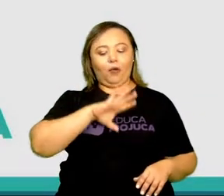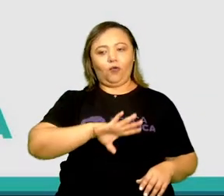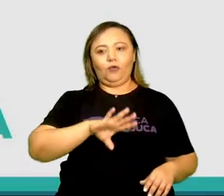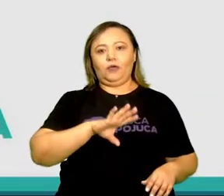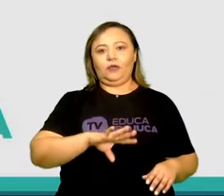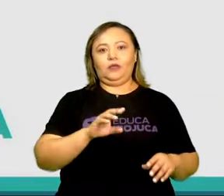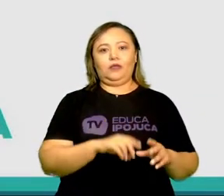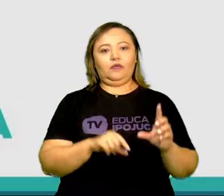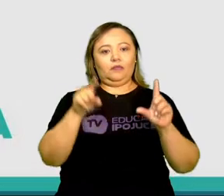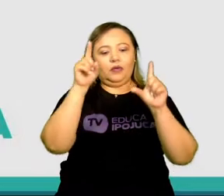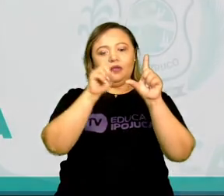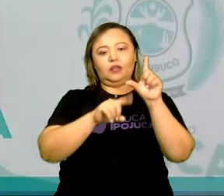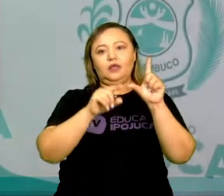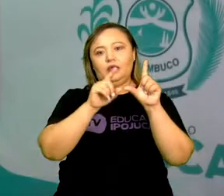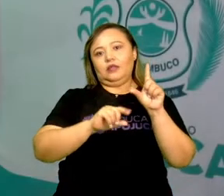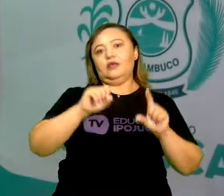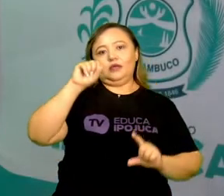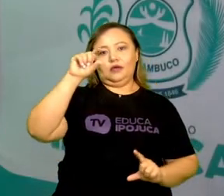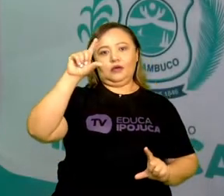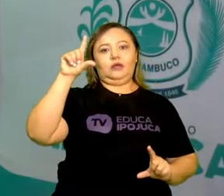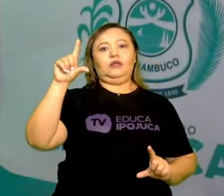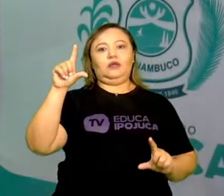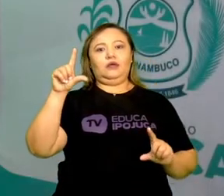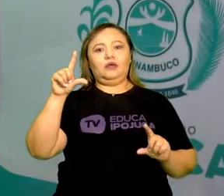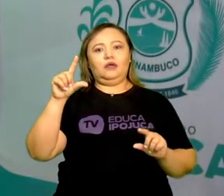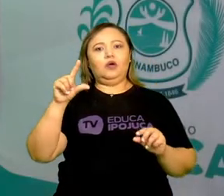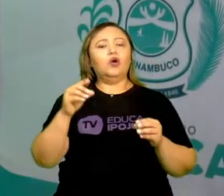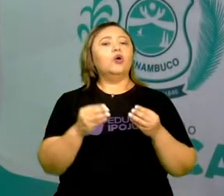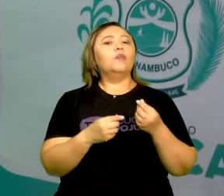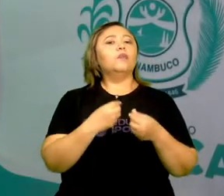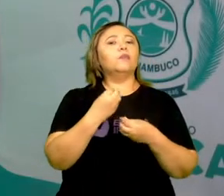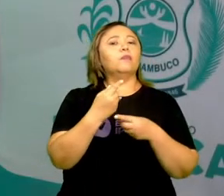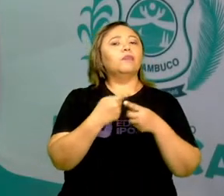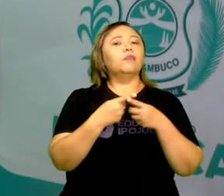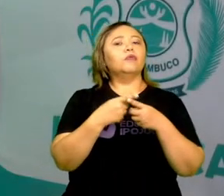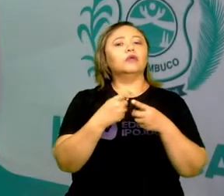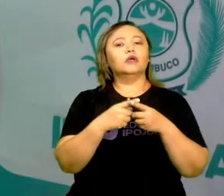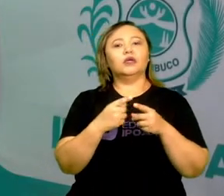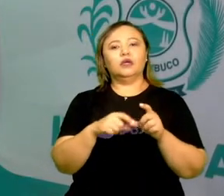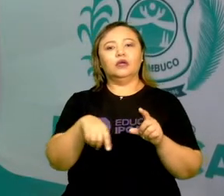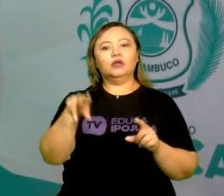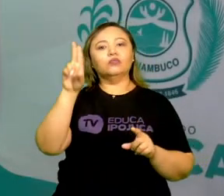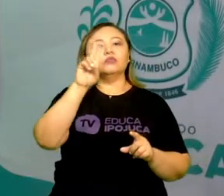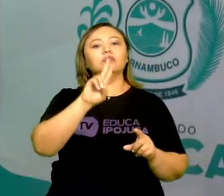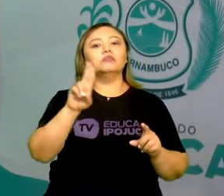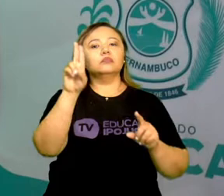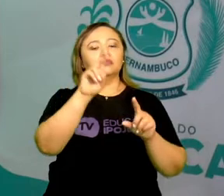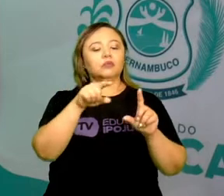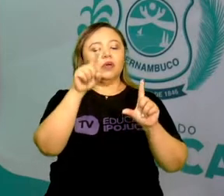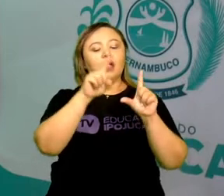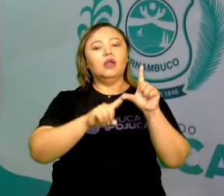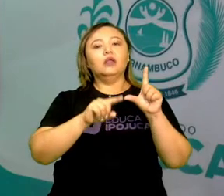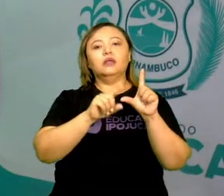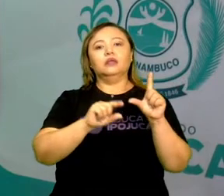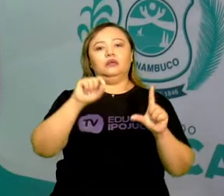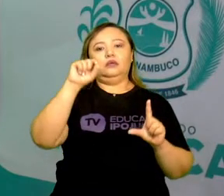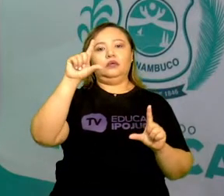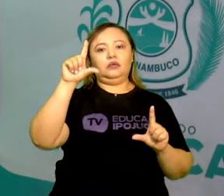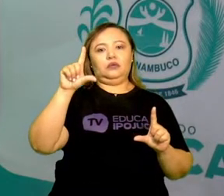maiúscula, certo? Para que serve ou como podemos utilizar a letra